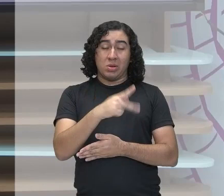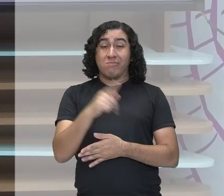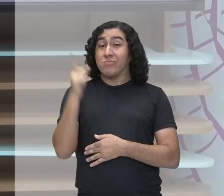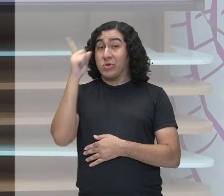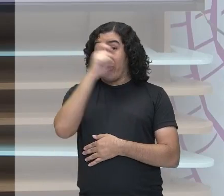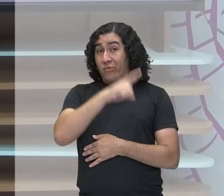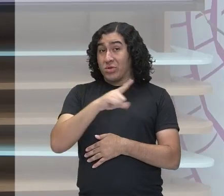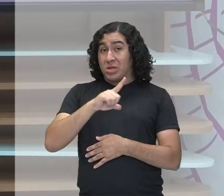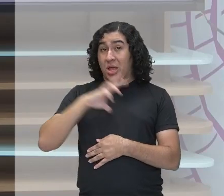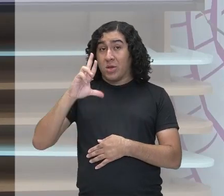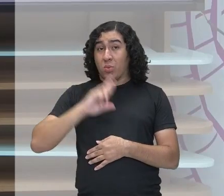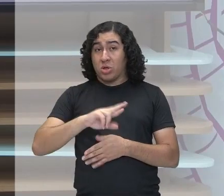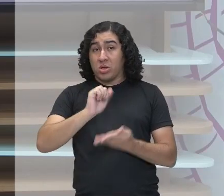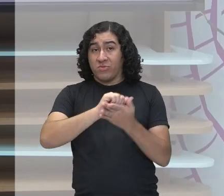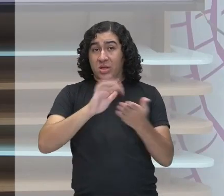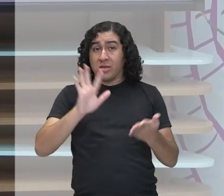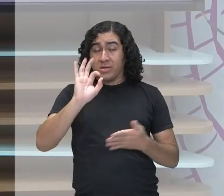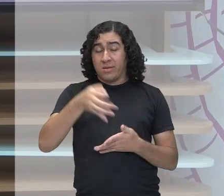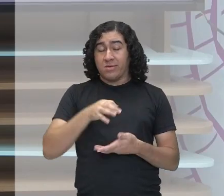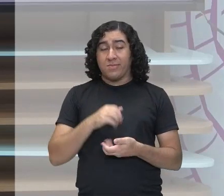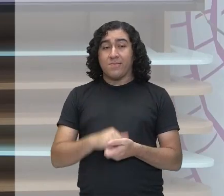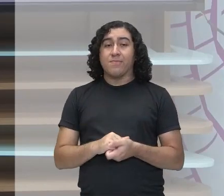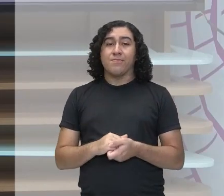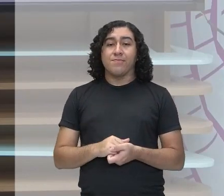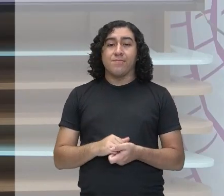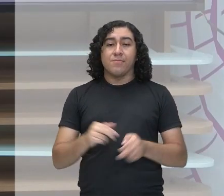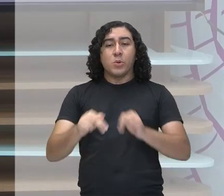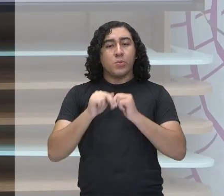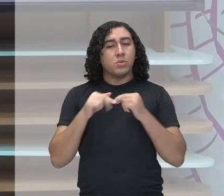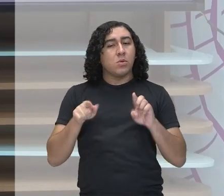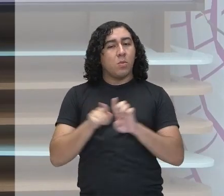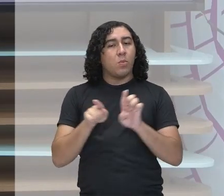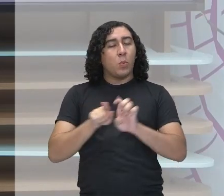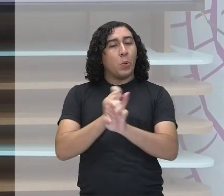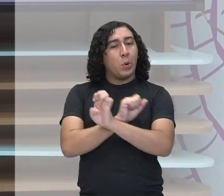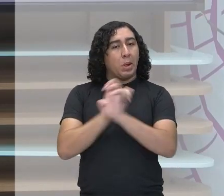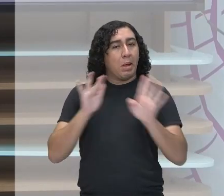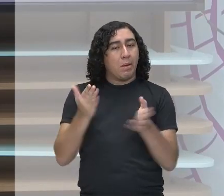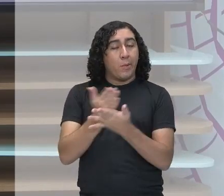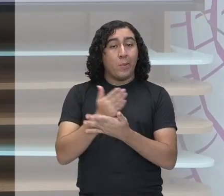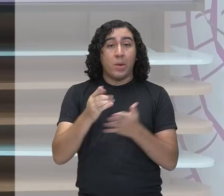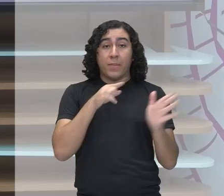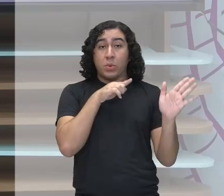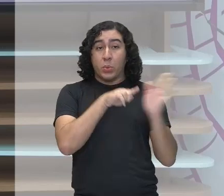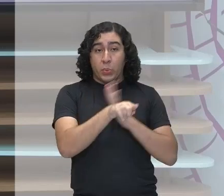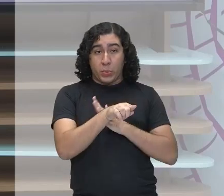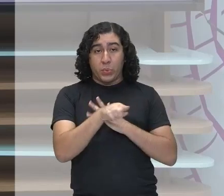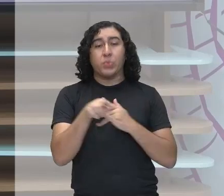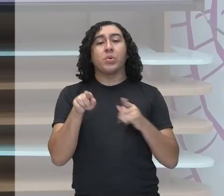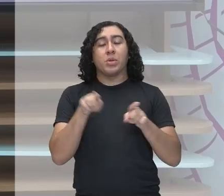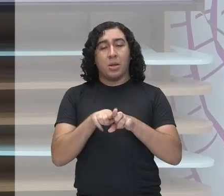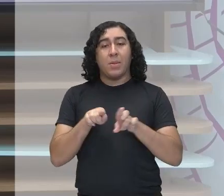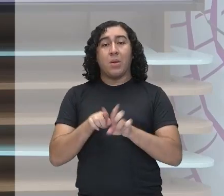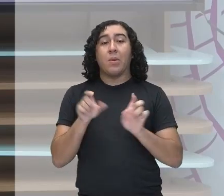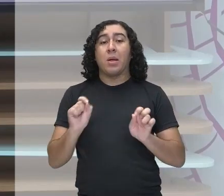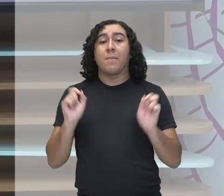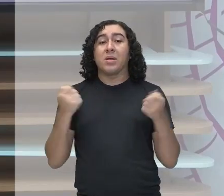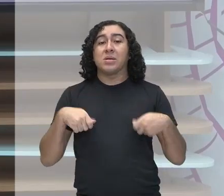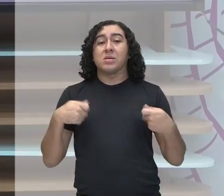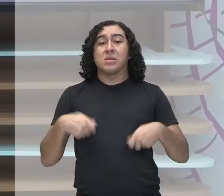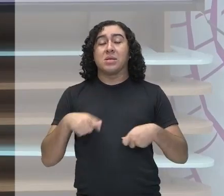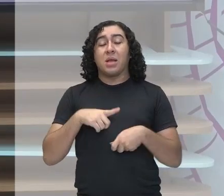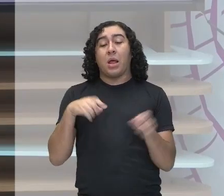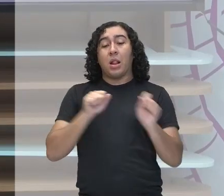de conseguir resolver, né? É por isso também que, lógico, né? Algumas perguntas ali, elas precisam ser